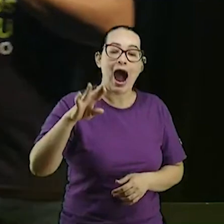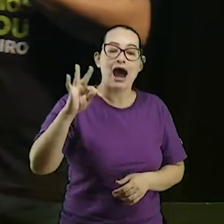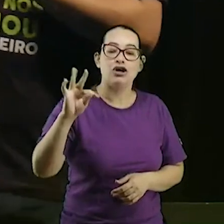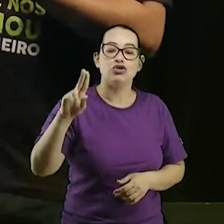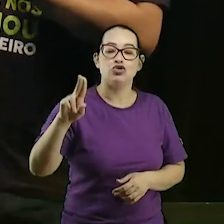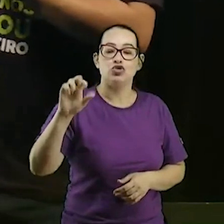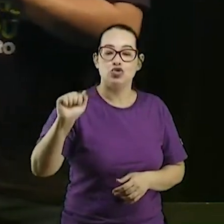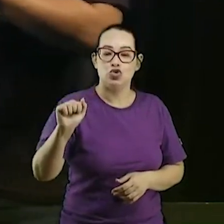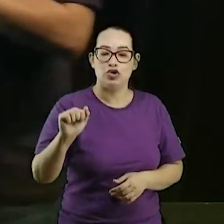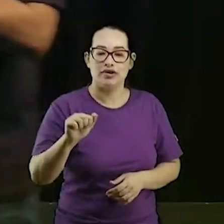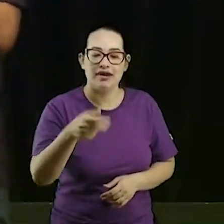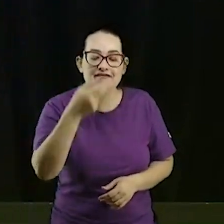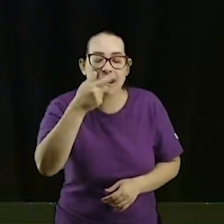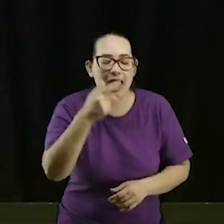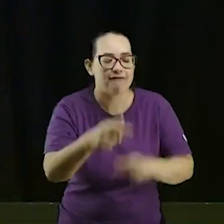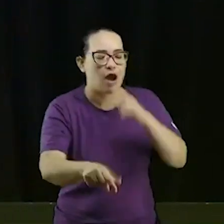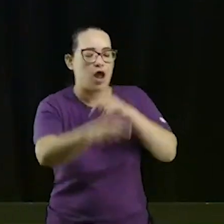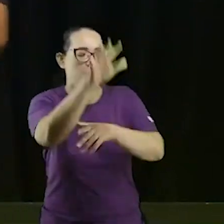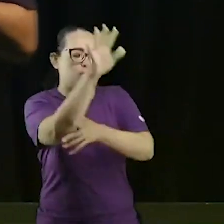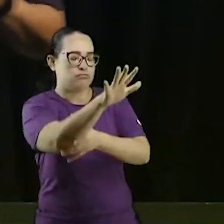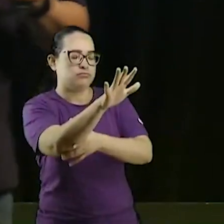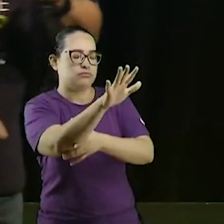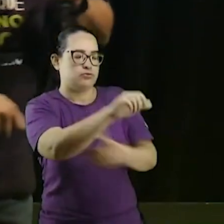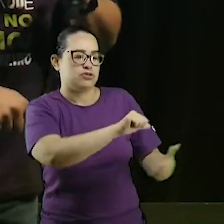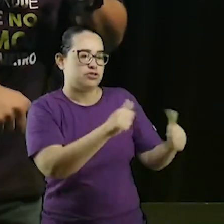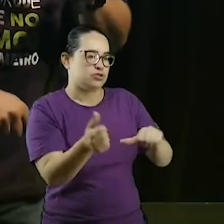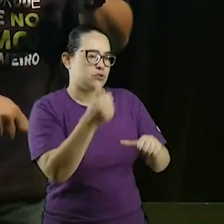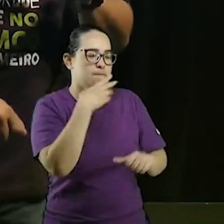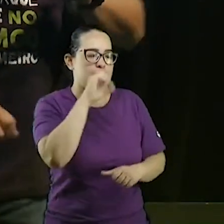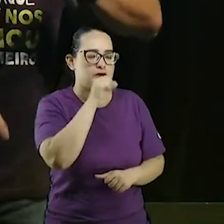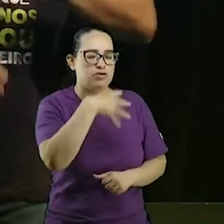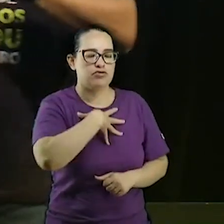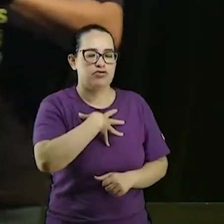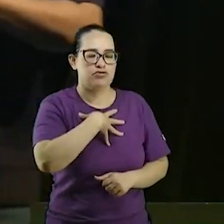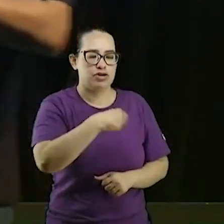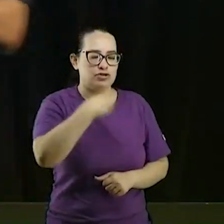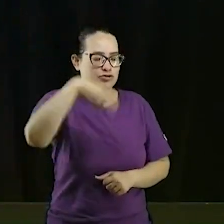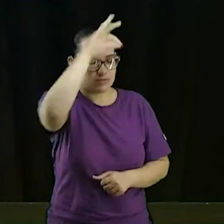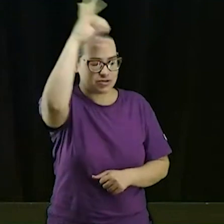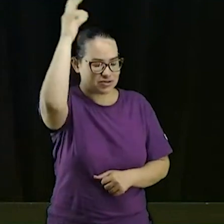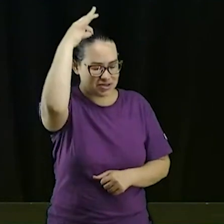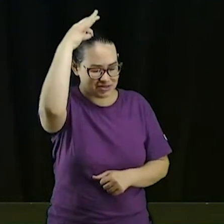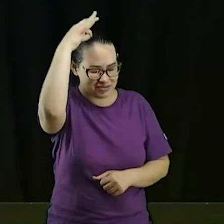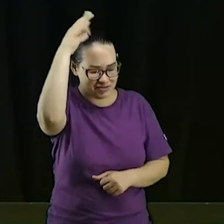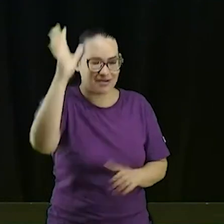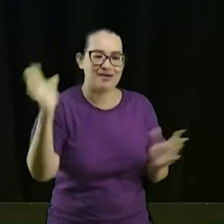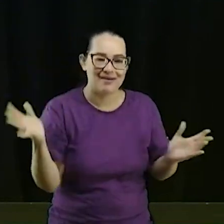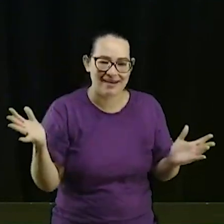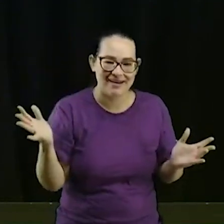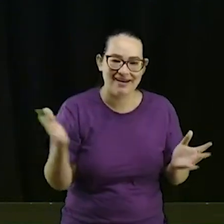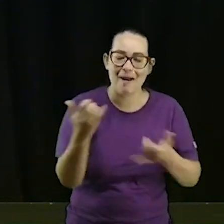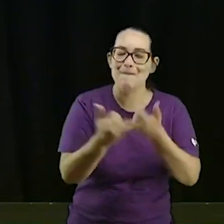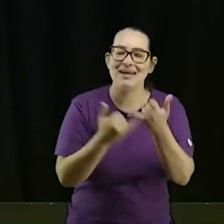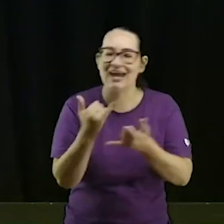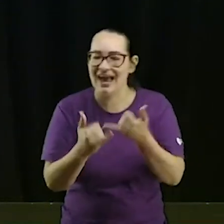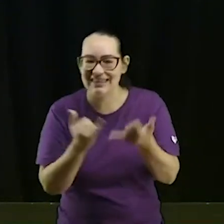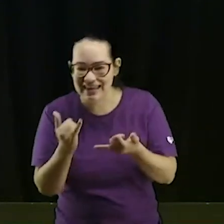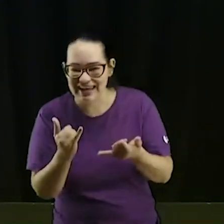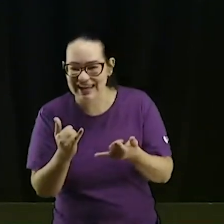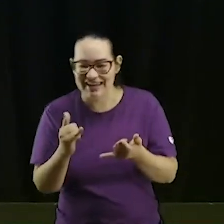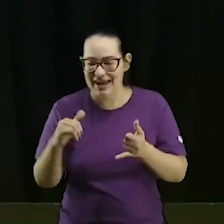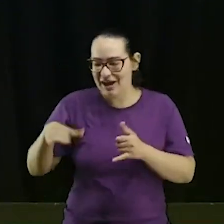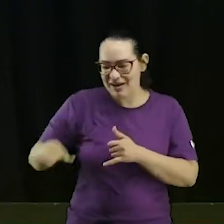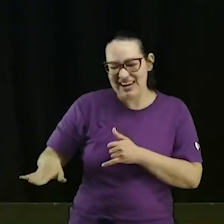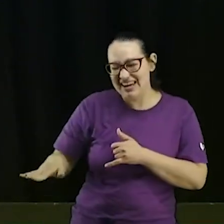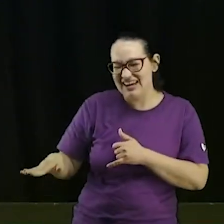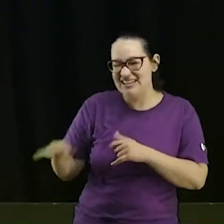eu te batizo em nome do Pai do Filho e do Espírito Santo de vez em quando eles brigavam pai ela me afogou me segurou lá embaixo